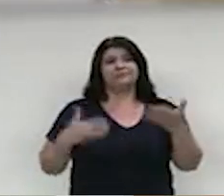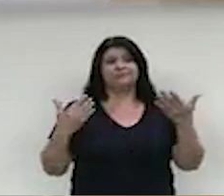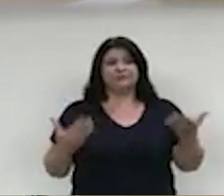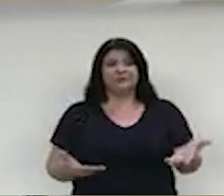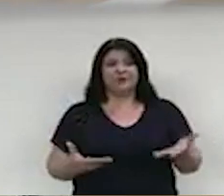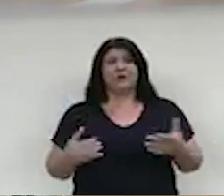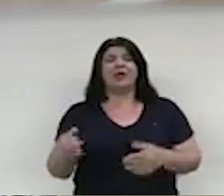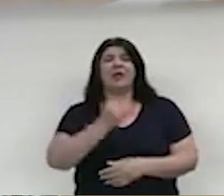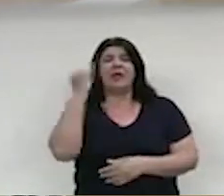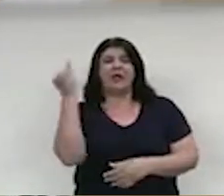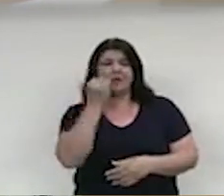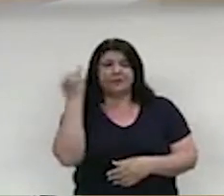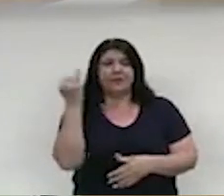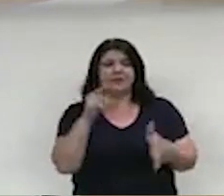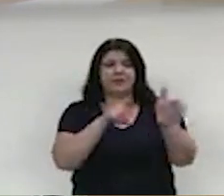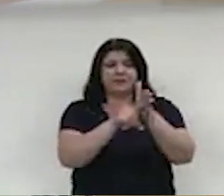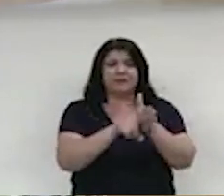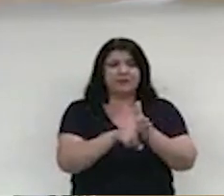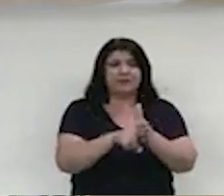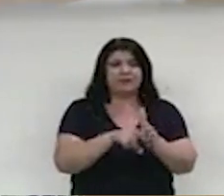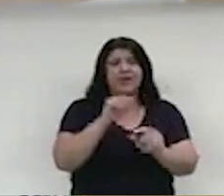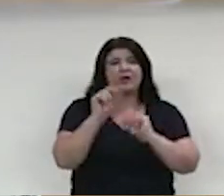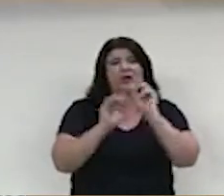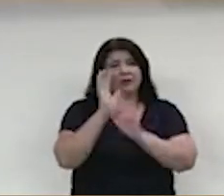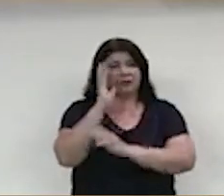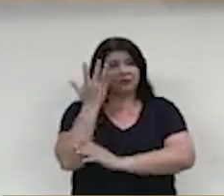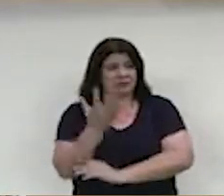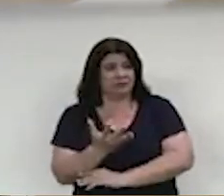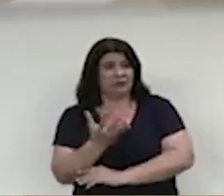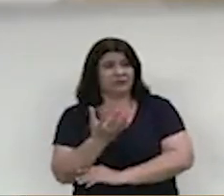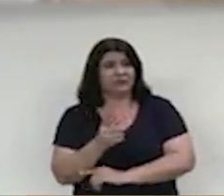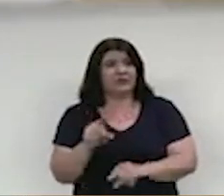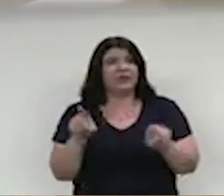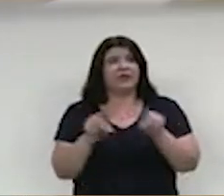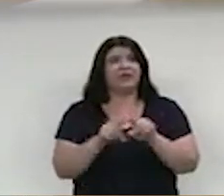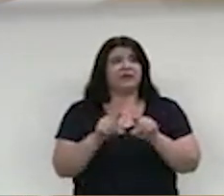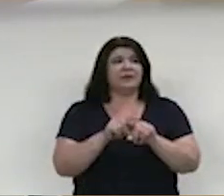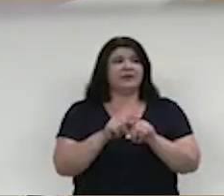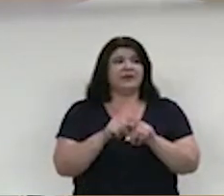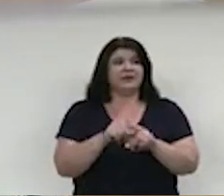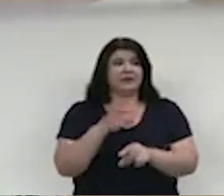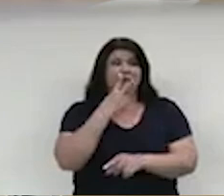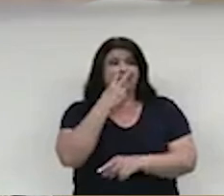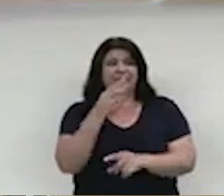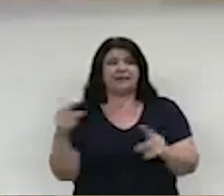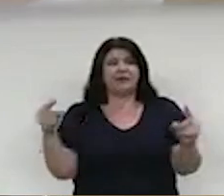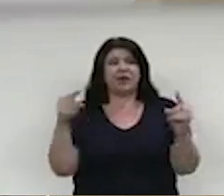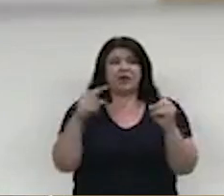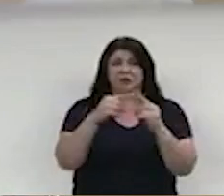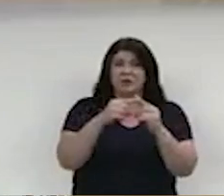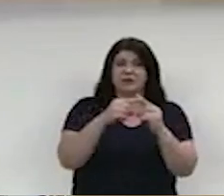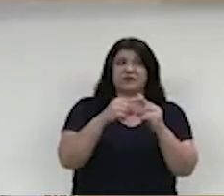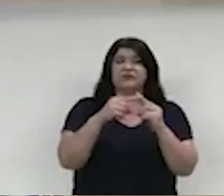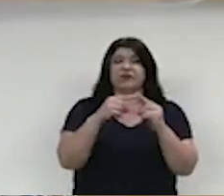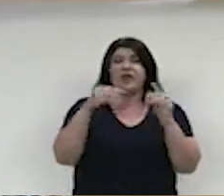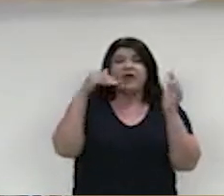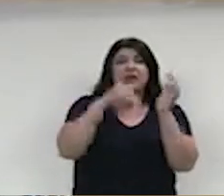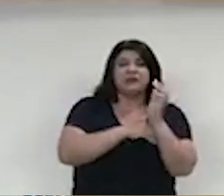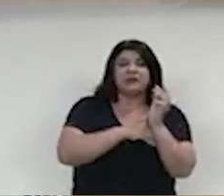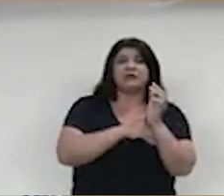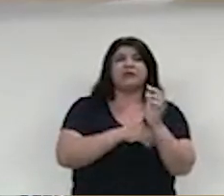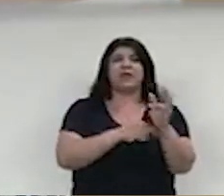fatos para elucidar este maranhado que tem o nítido objetivo de ocultar os verdadeiros donos que